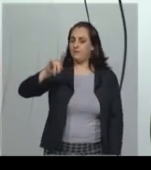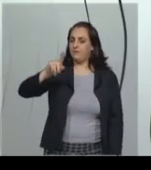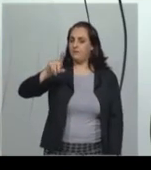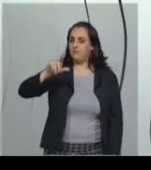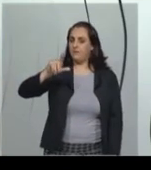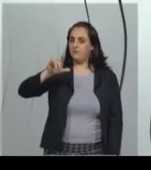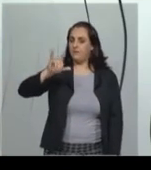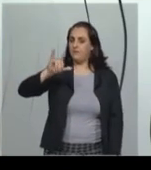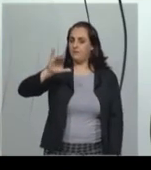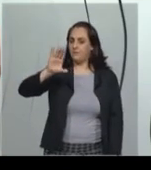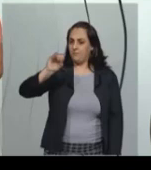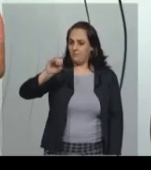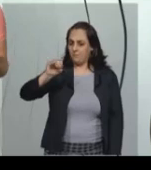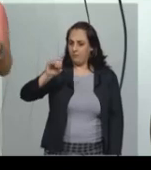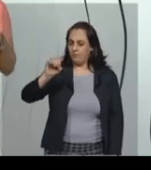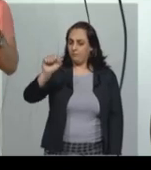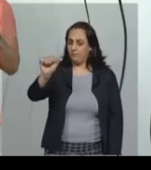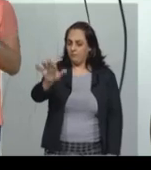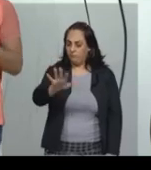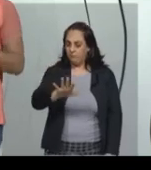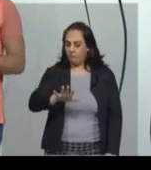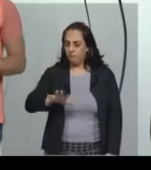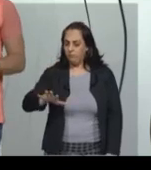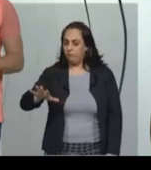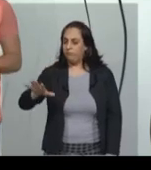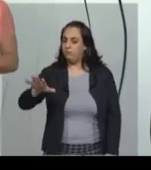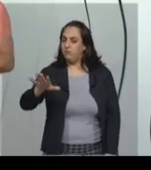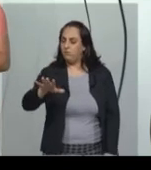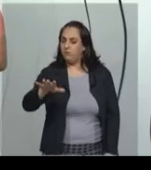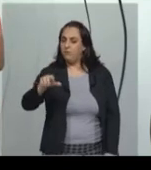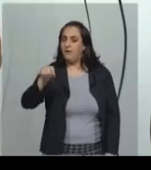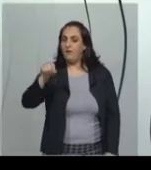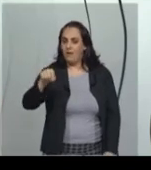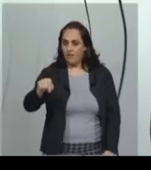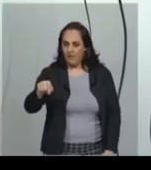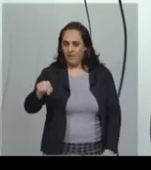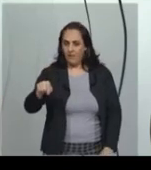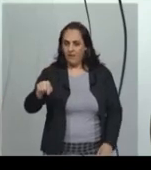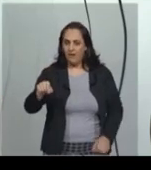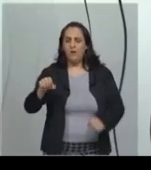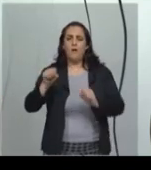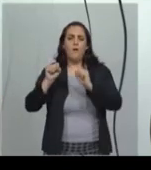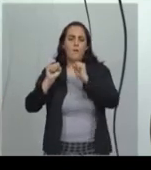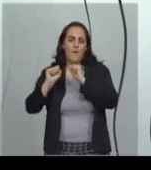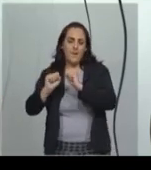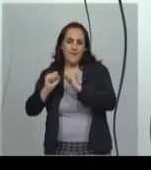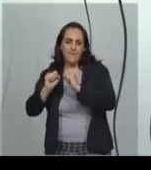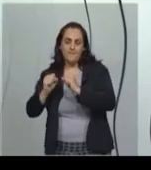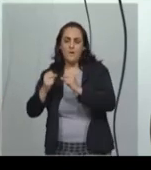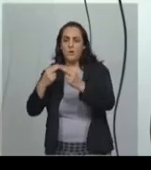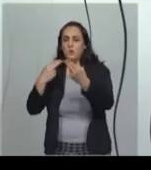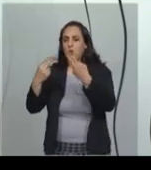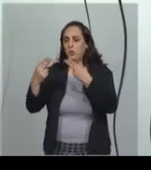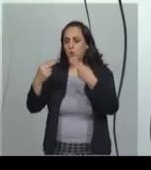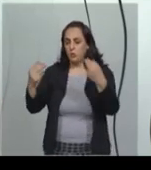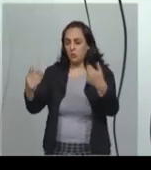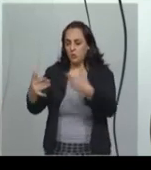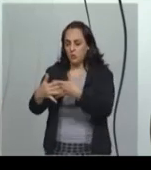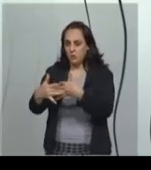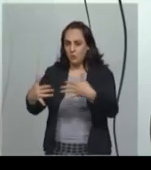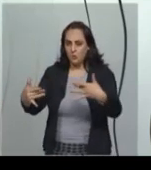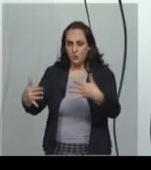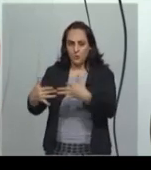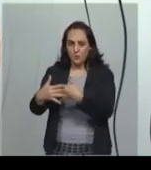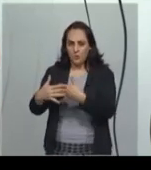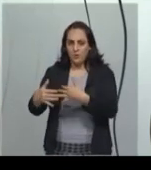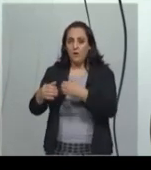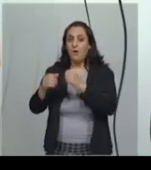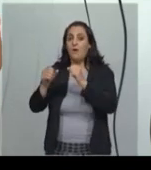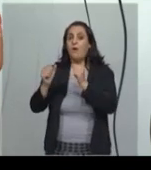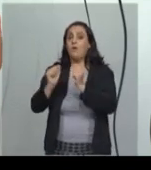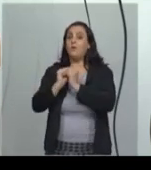composto de zona rural e zonas urbanas, pode ser uma ou mais de uma zona urbana,